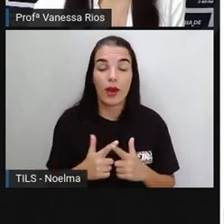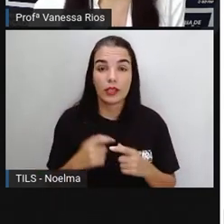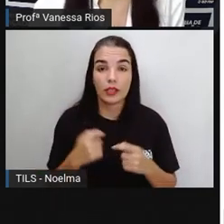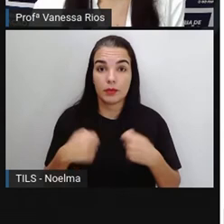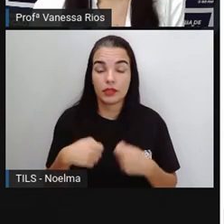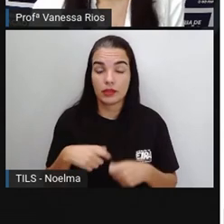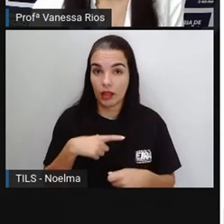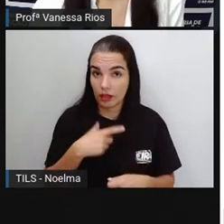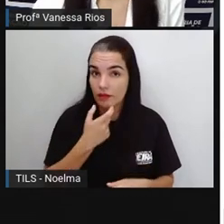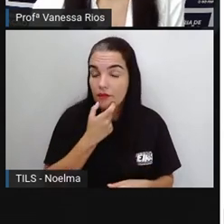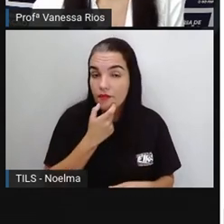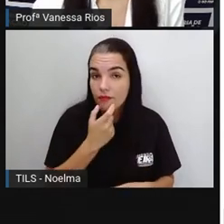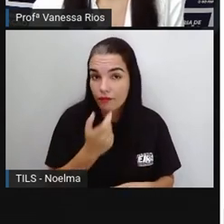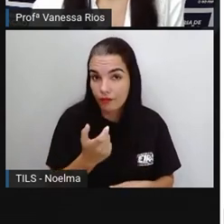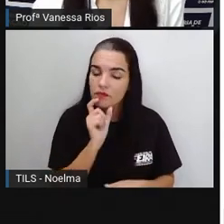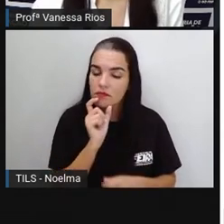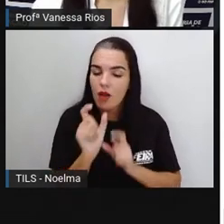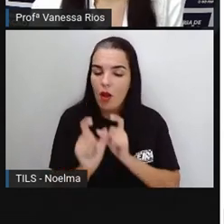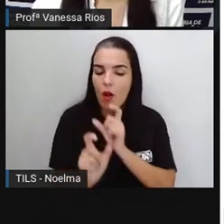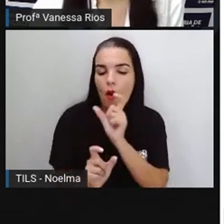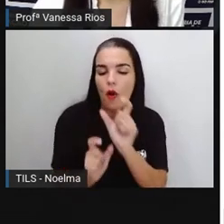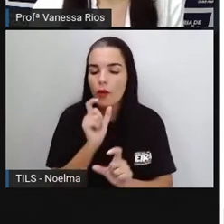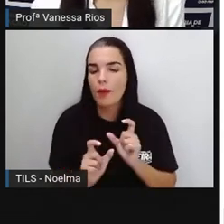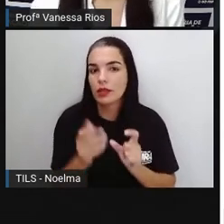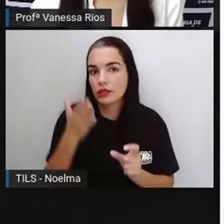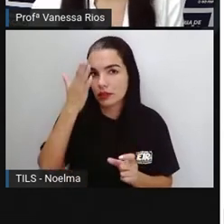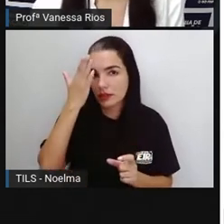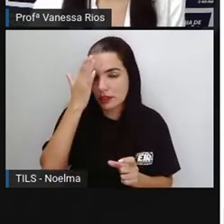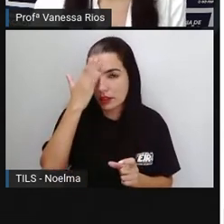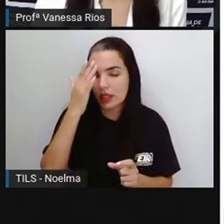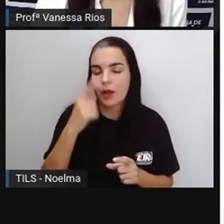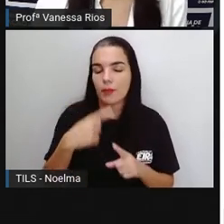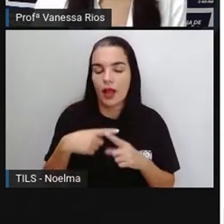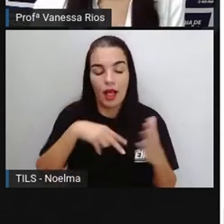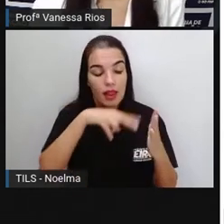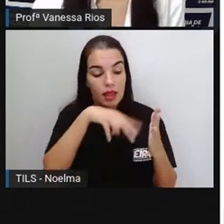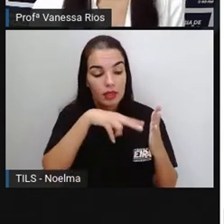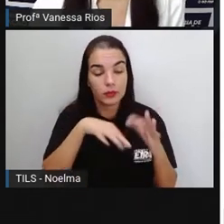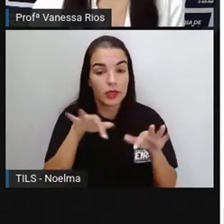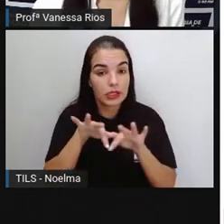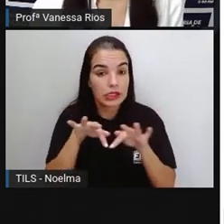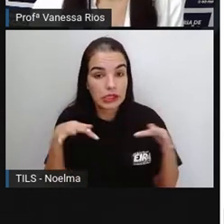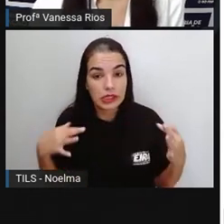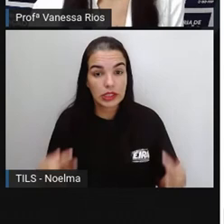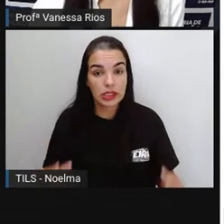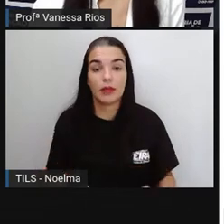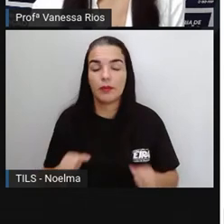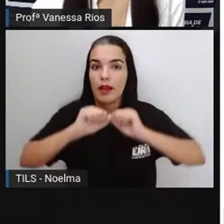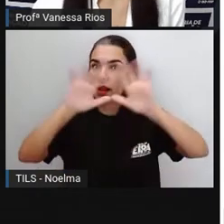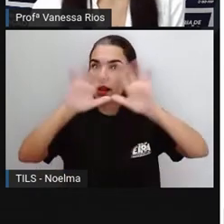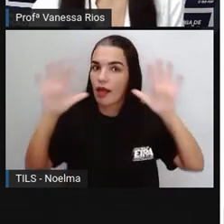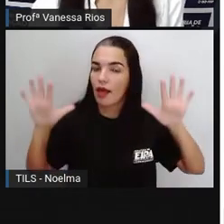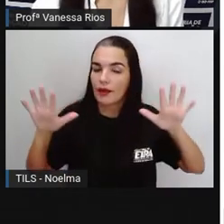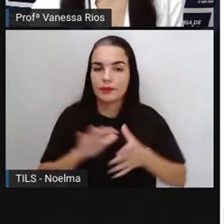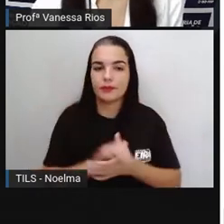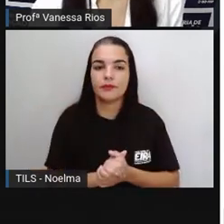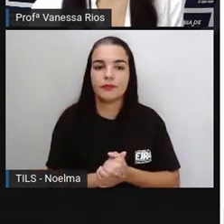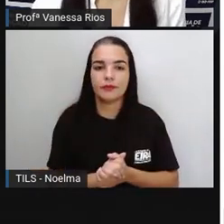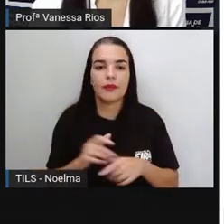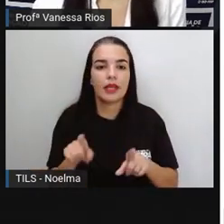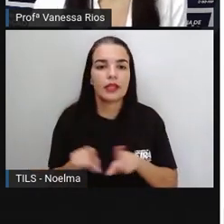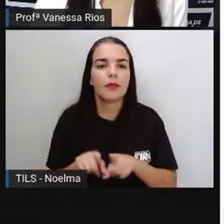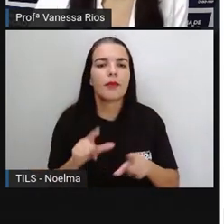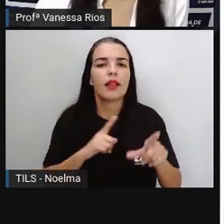formal, simples, precisa ser compreendida pelas pessoas que estão tendo acesso ao texto, e a presença dos